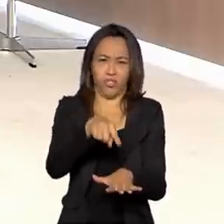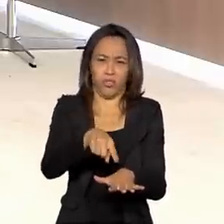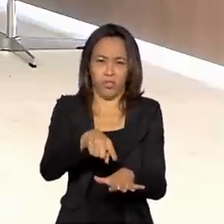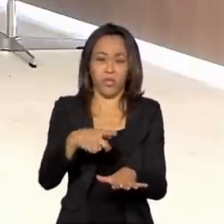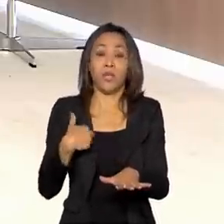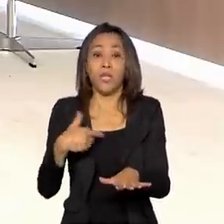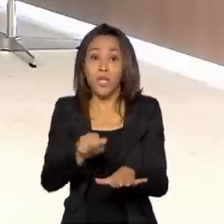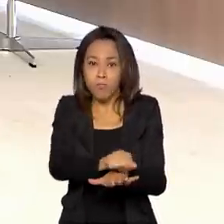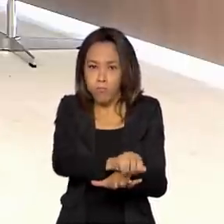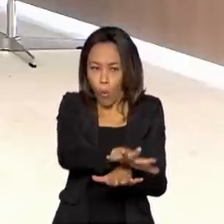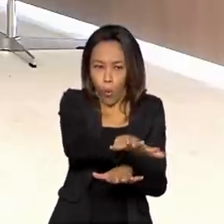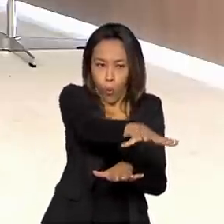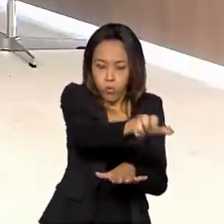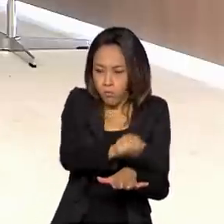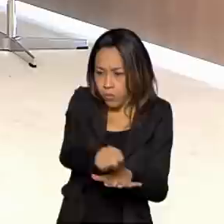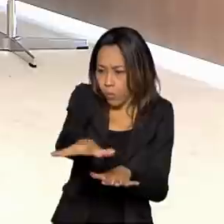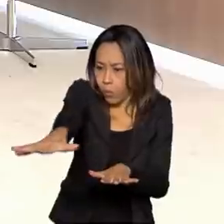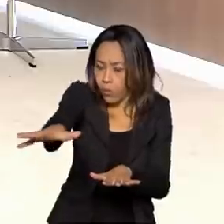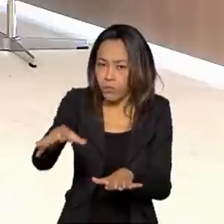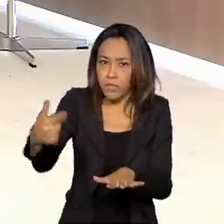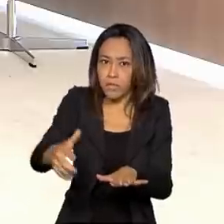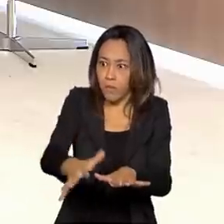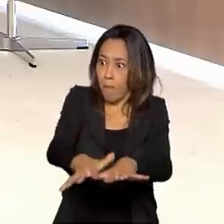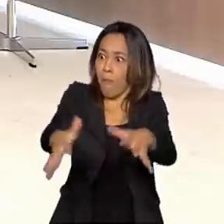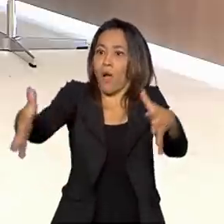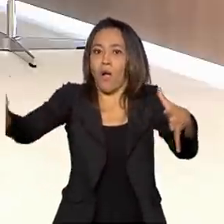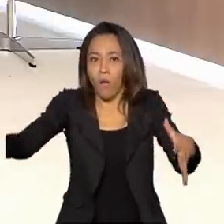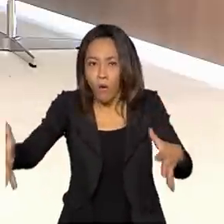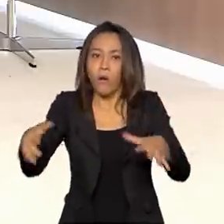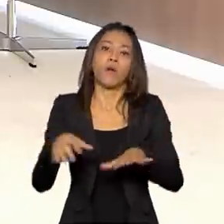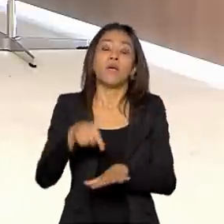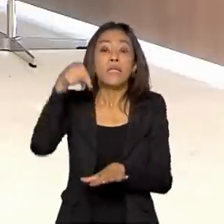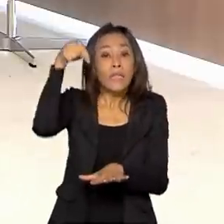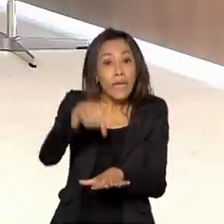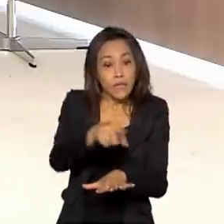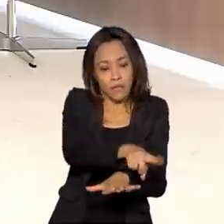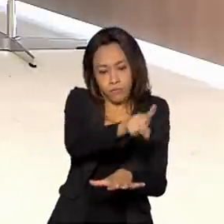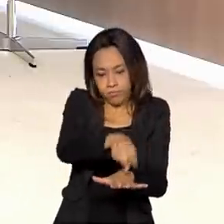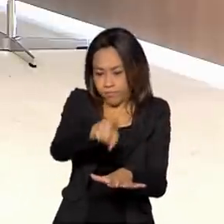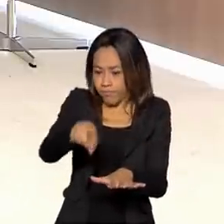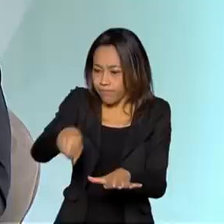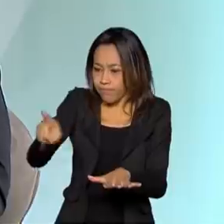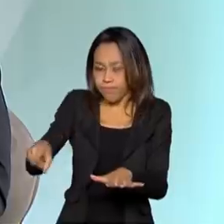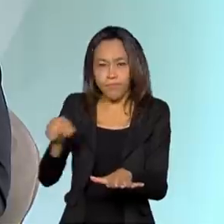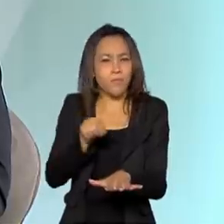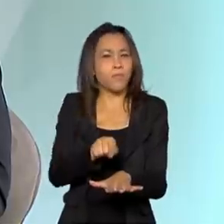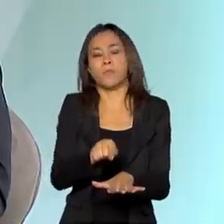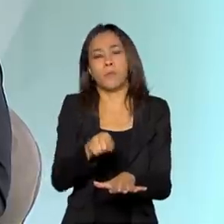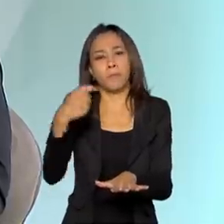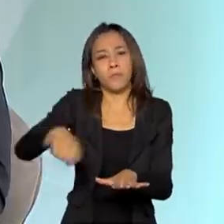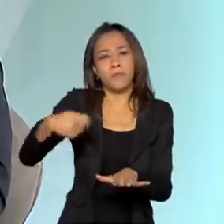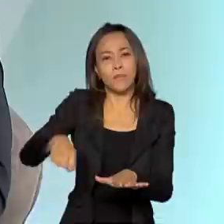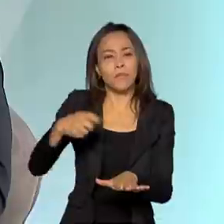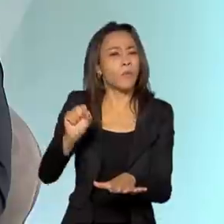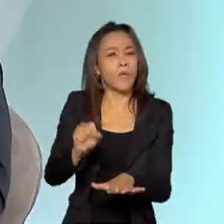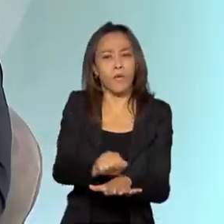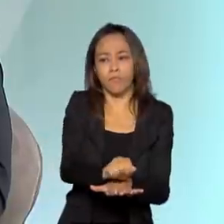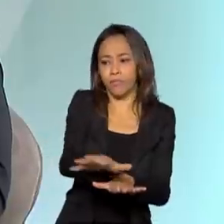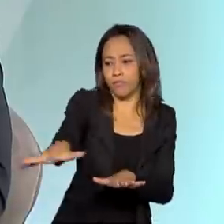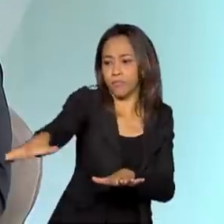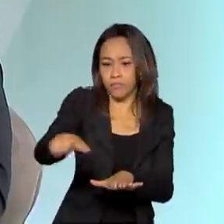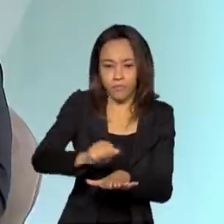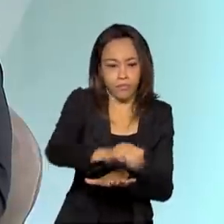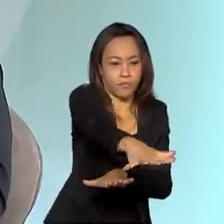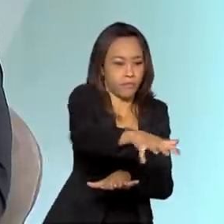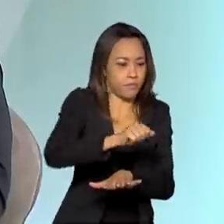as condições de propagação dos sinais são maiores, nós vamos, através dessa faixa, exigir a cobertura de algumas